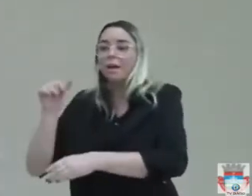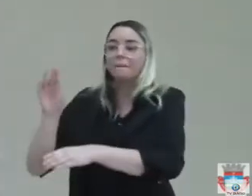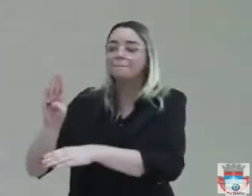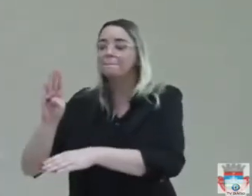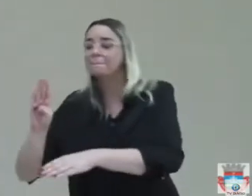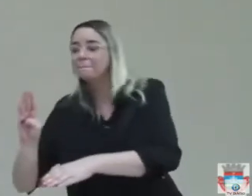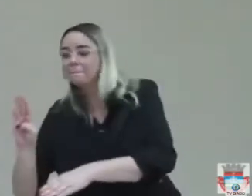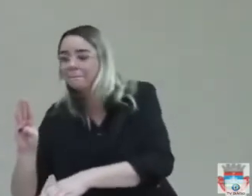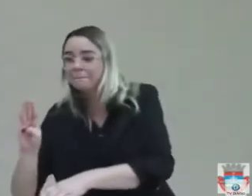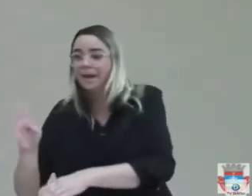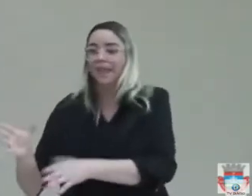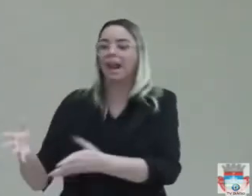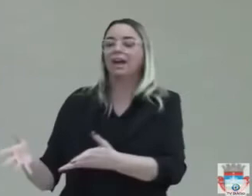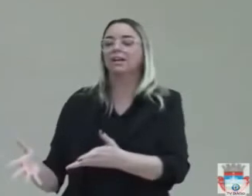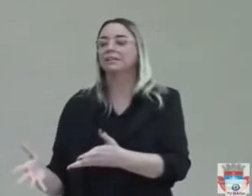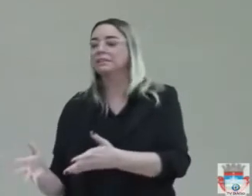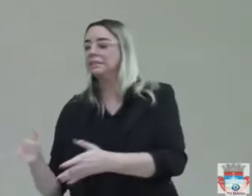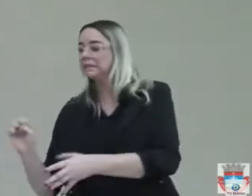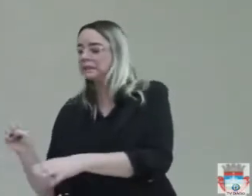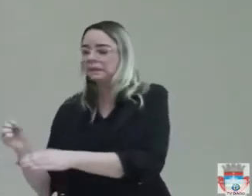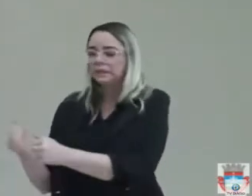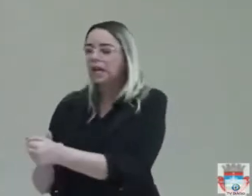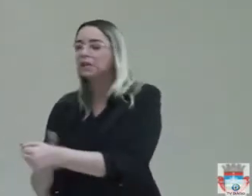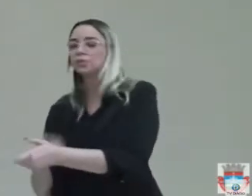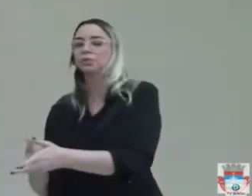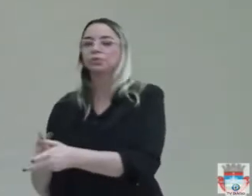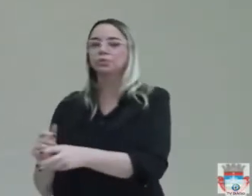viajão do Gama, viajão de Serra Verde.